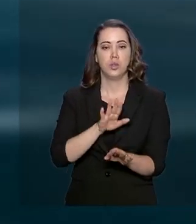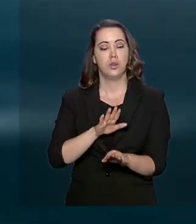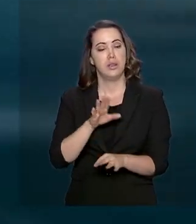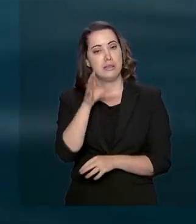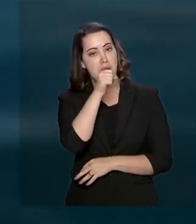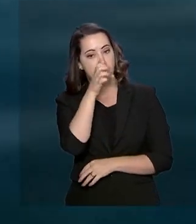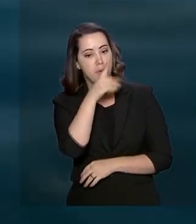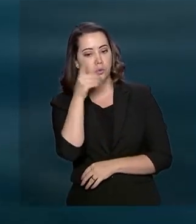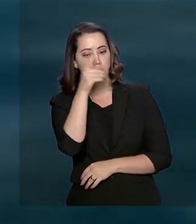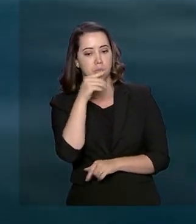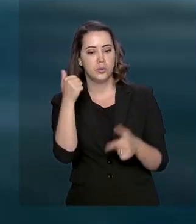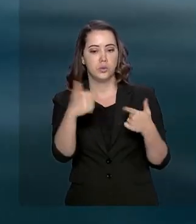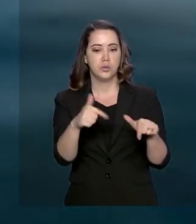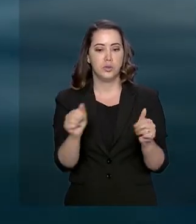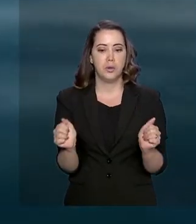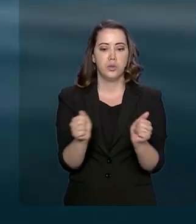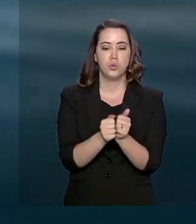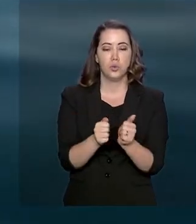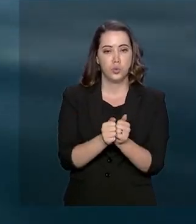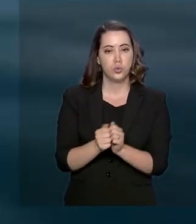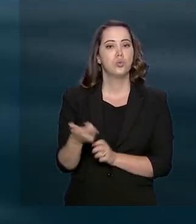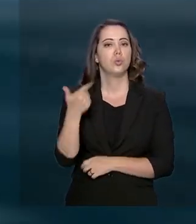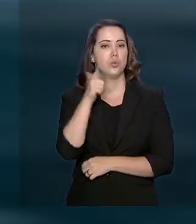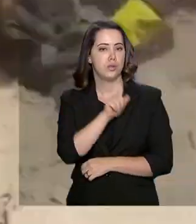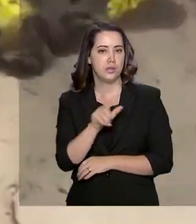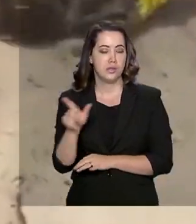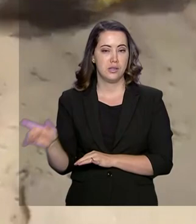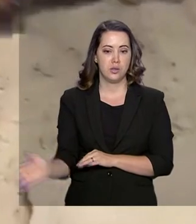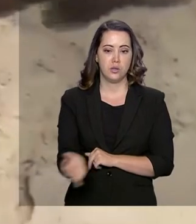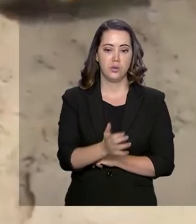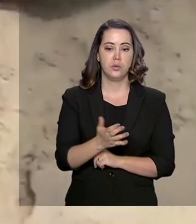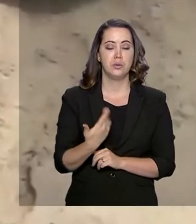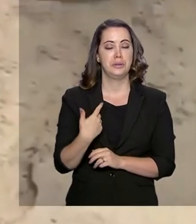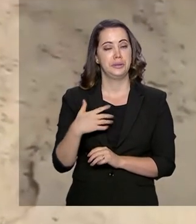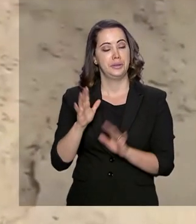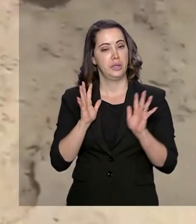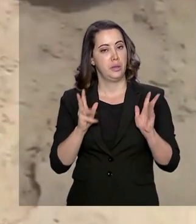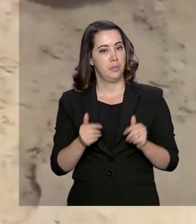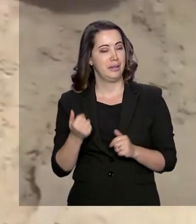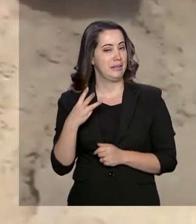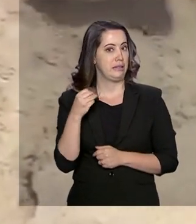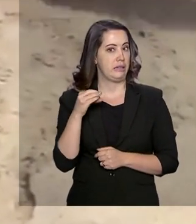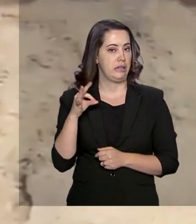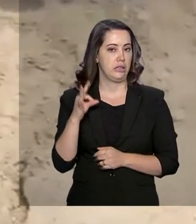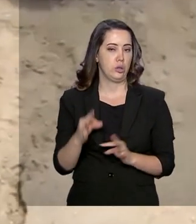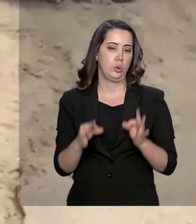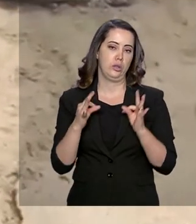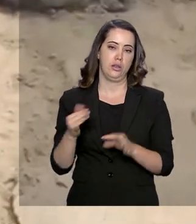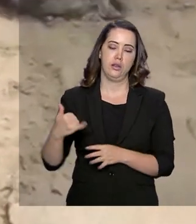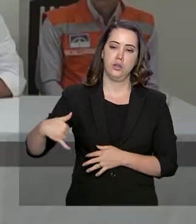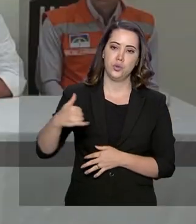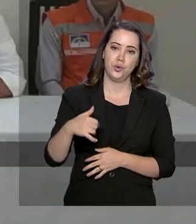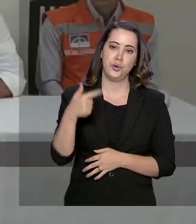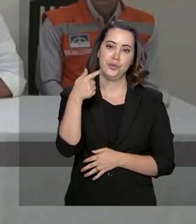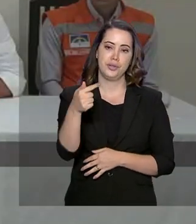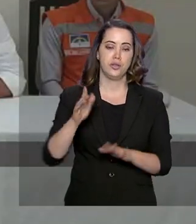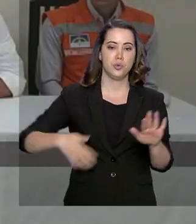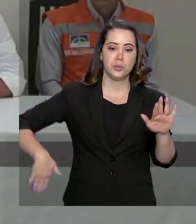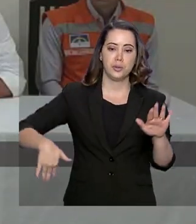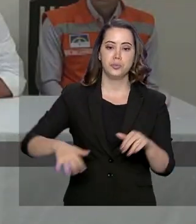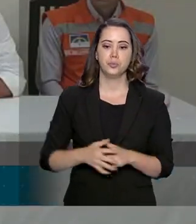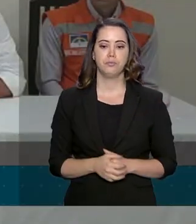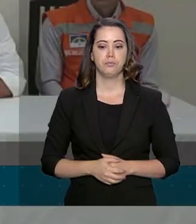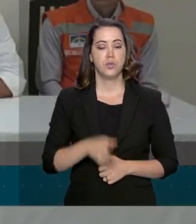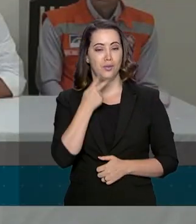fim de semana, a ação conjunta conseguiu retirar mais de 30 toneladas de óleo de sete praias do estado. Destacar